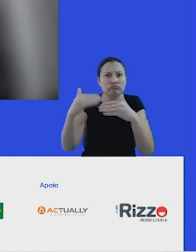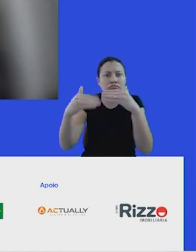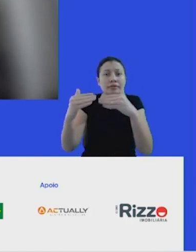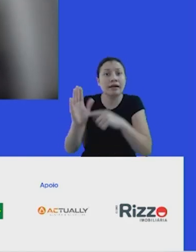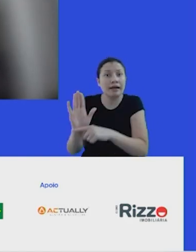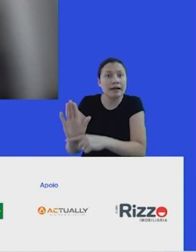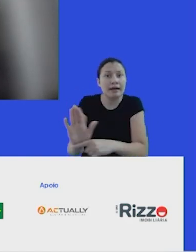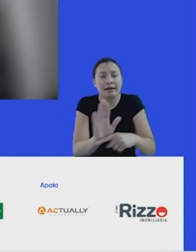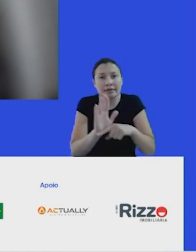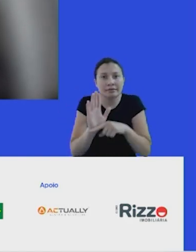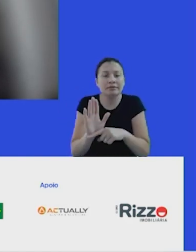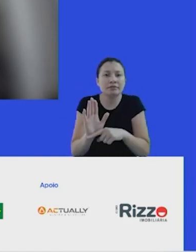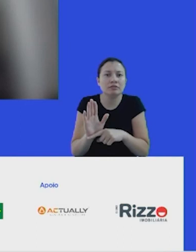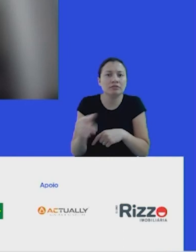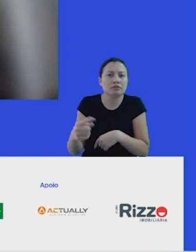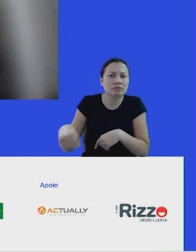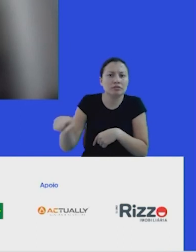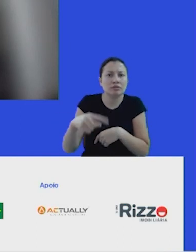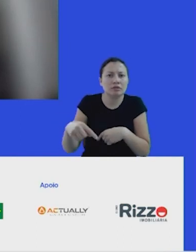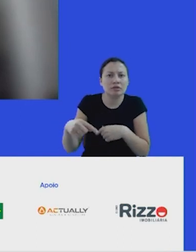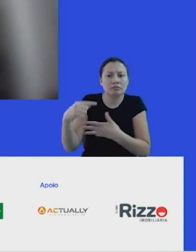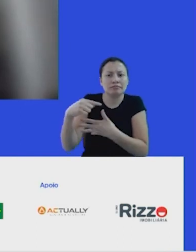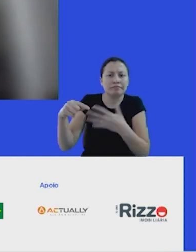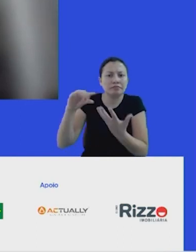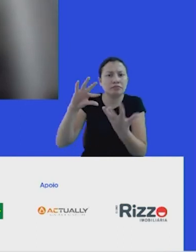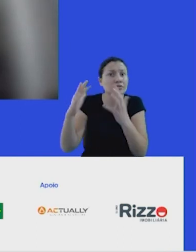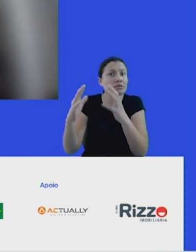a lidar com as questões climáticas?